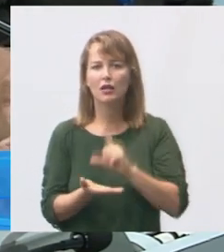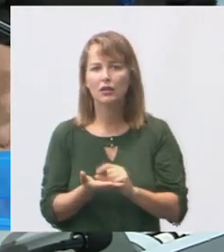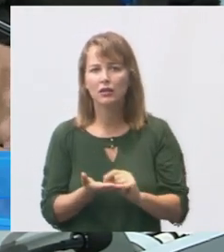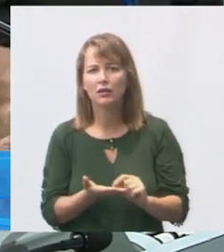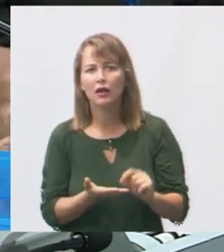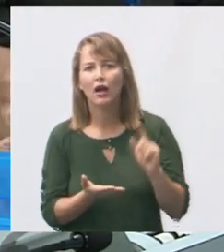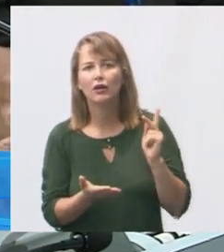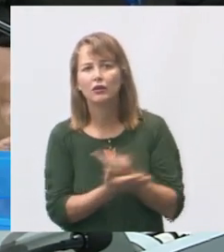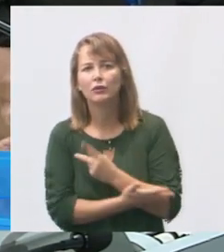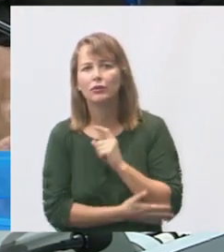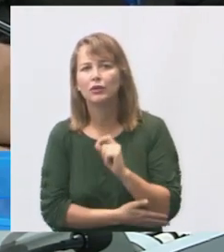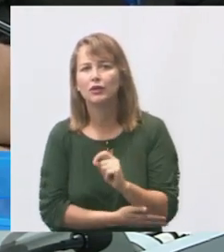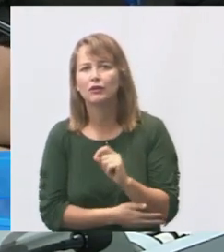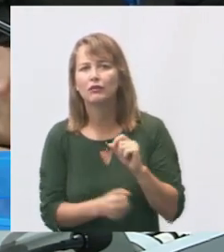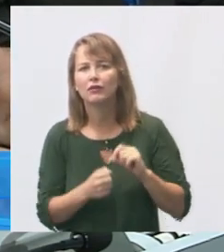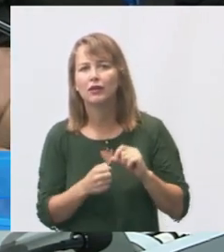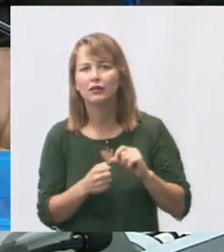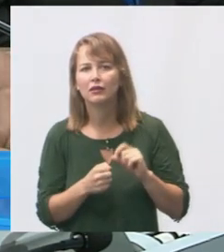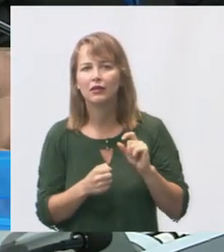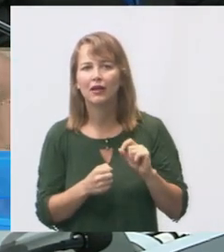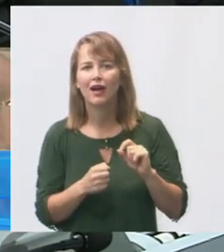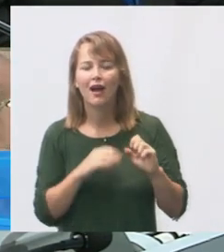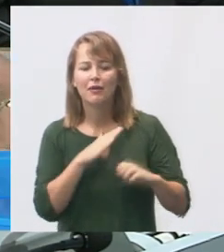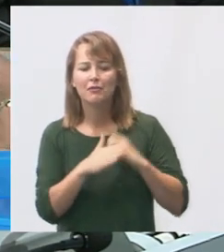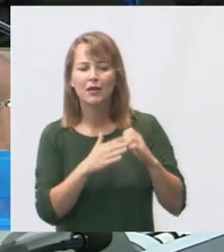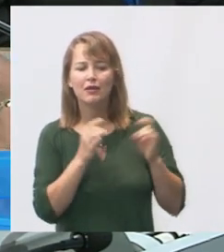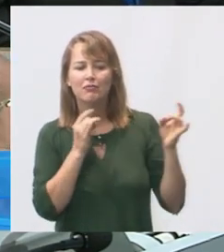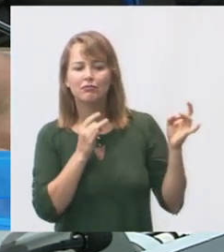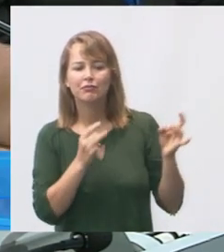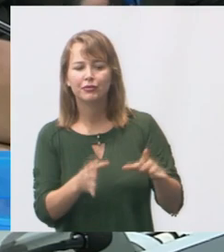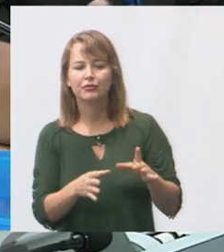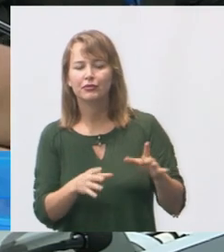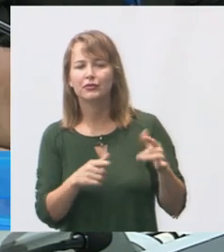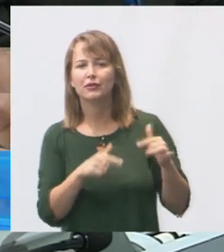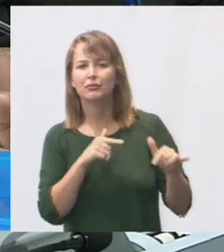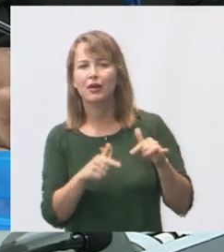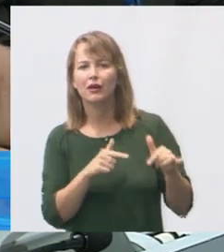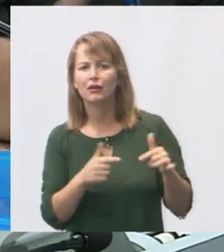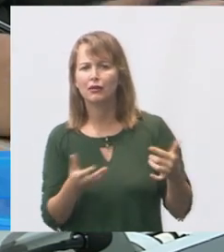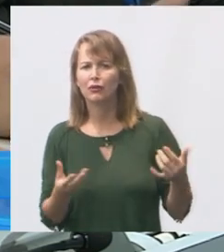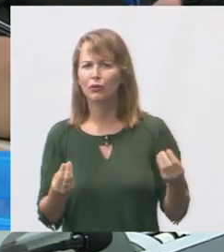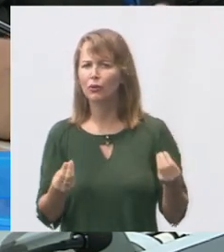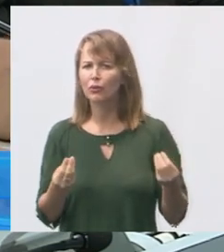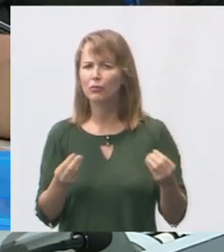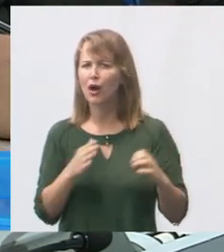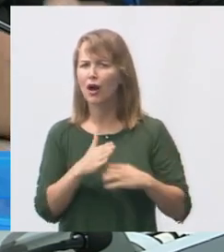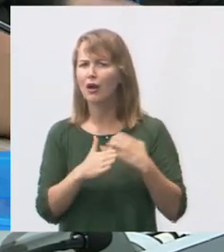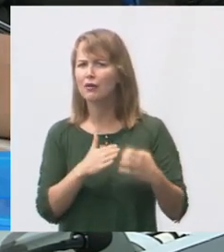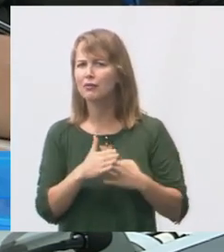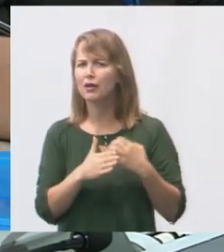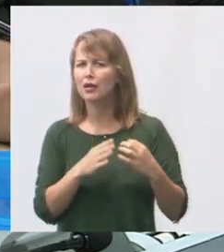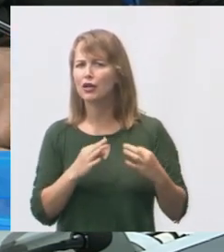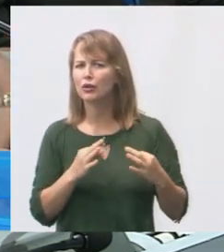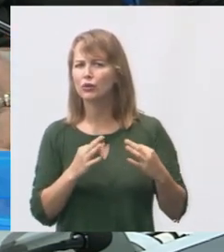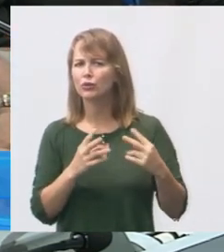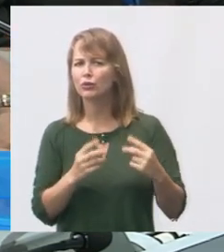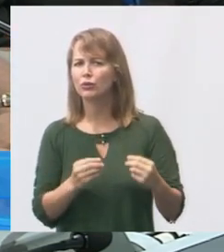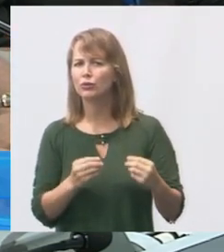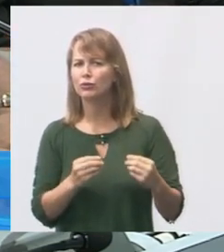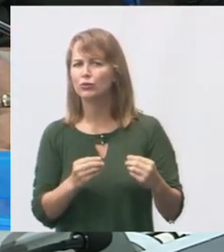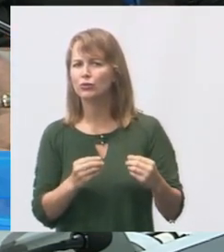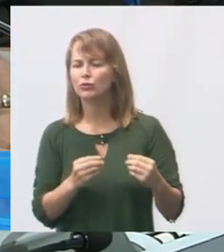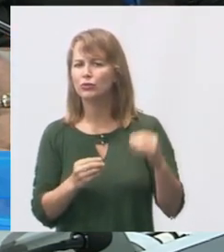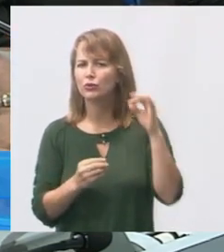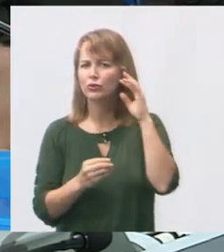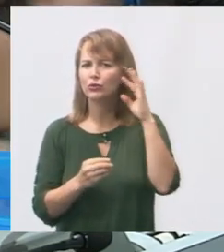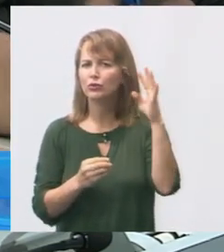o que que eles fazem a empresa abandona o serviço mas que negócio é esse uma empresa todo mundo sonha em pegar um serviço